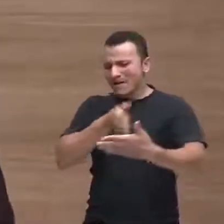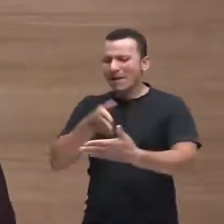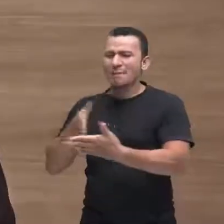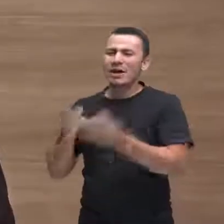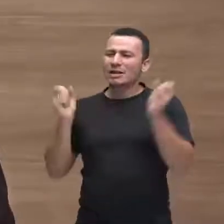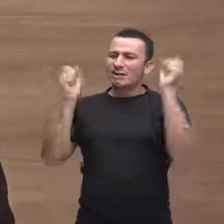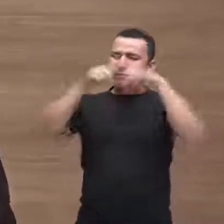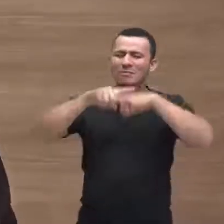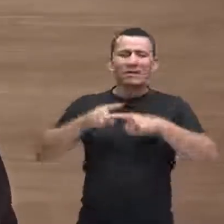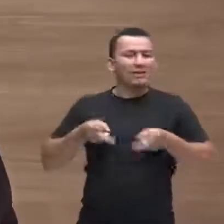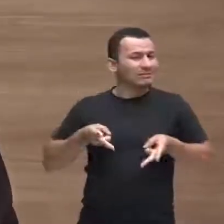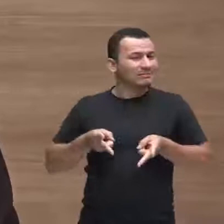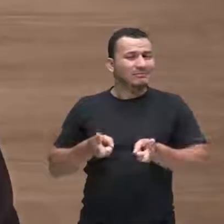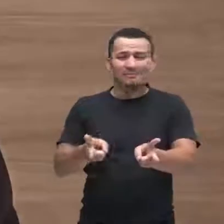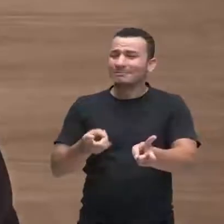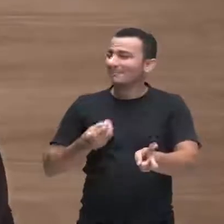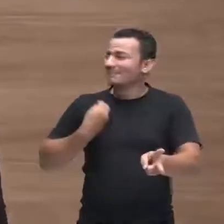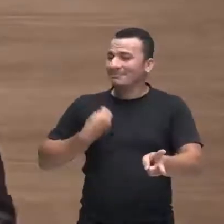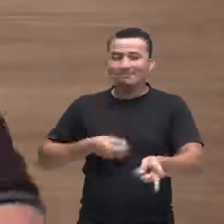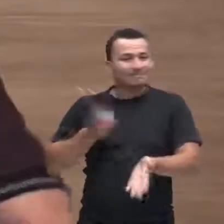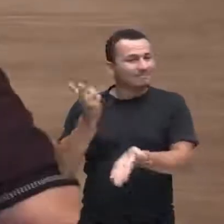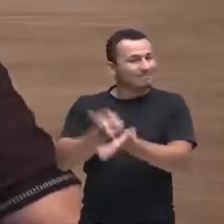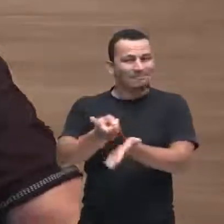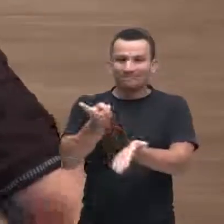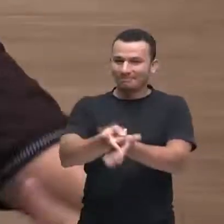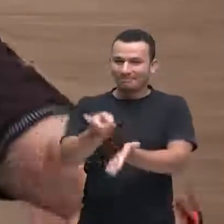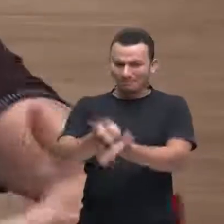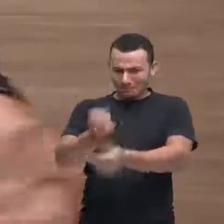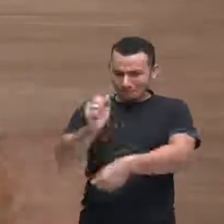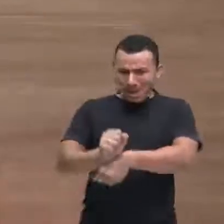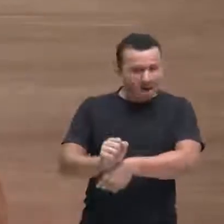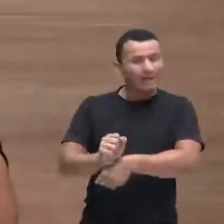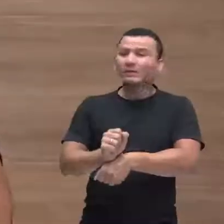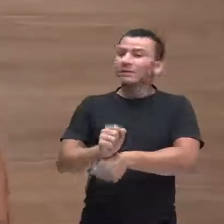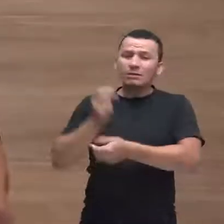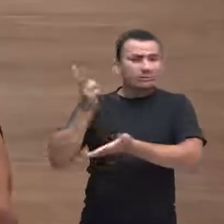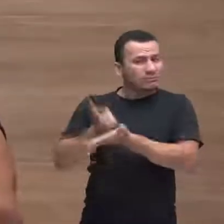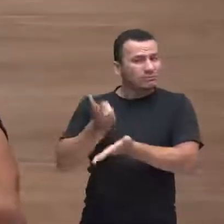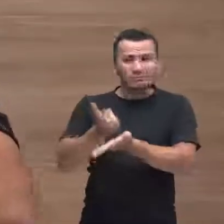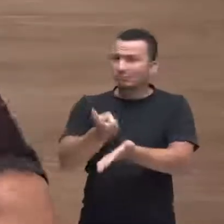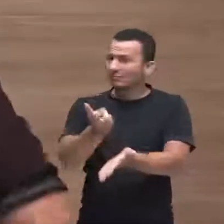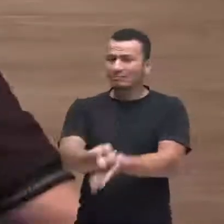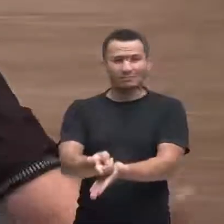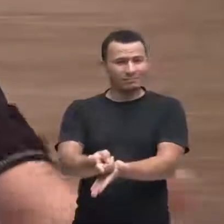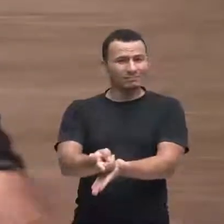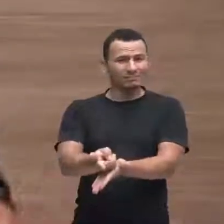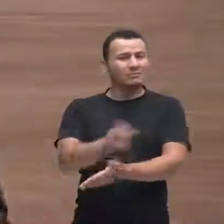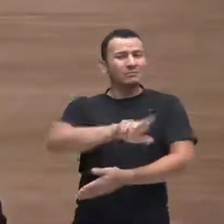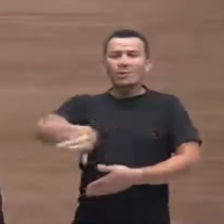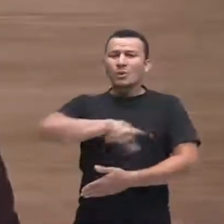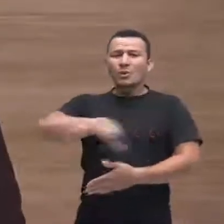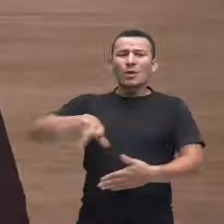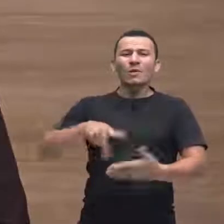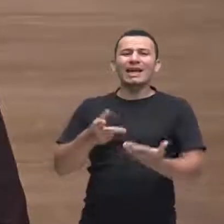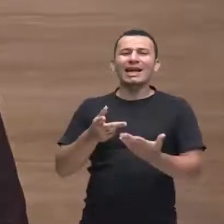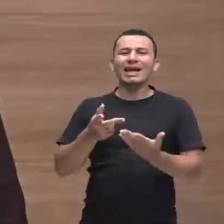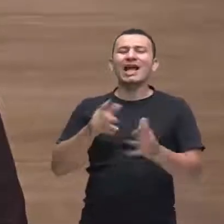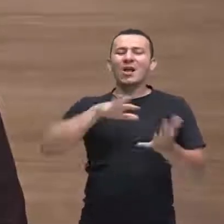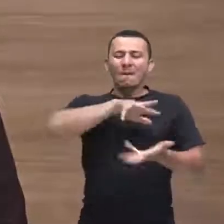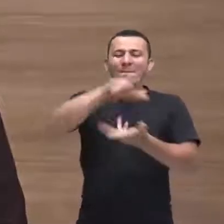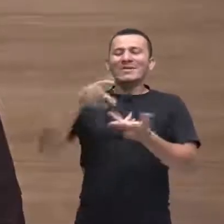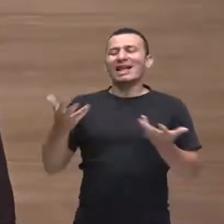vão existir sempre não é não não não existe esse mundo cor de rosa